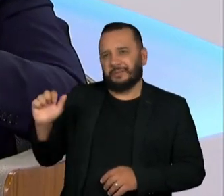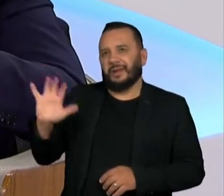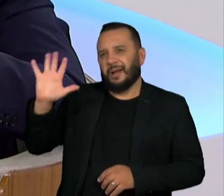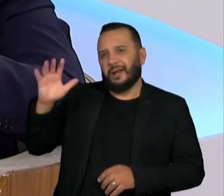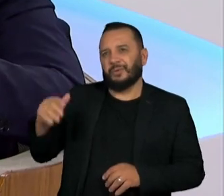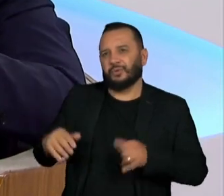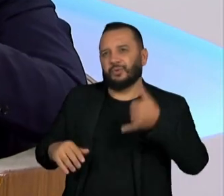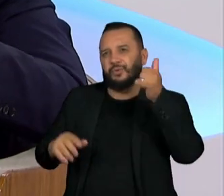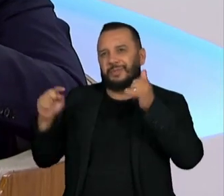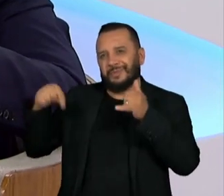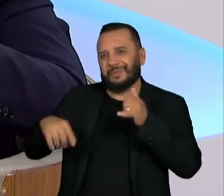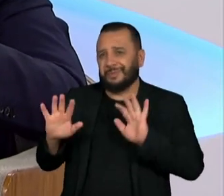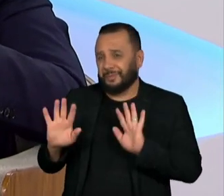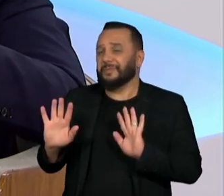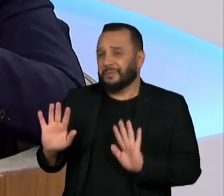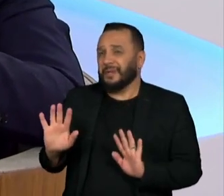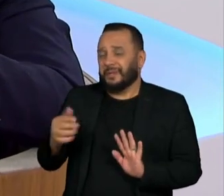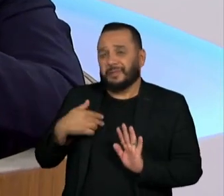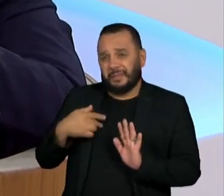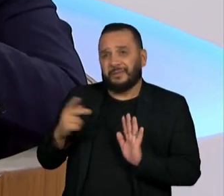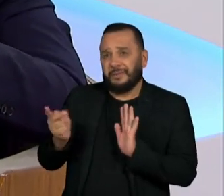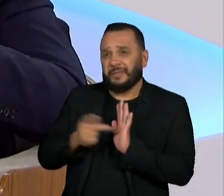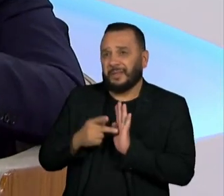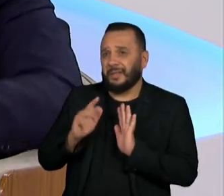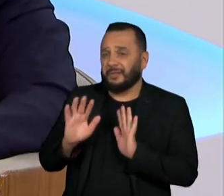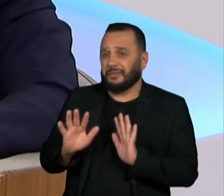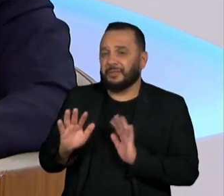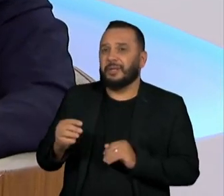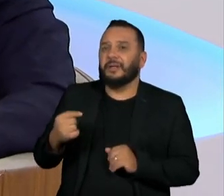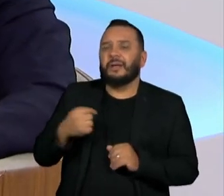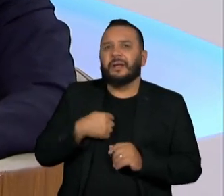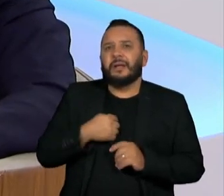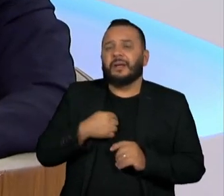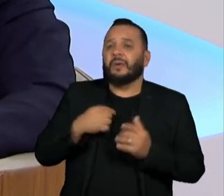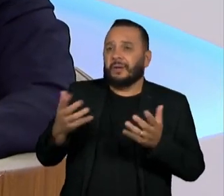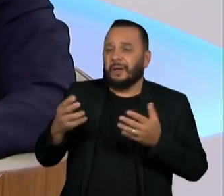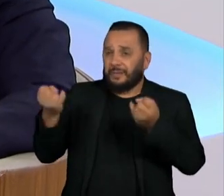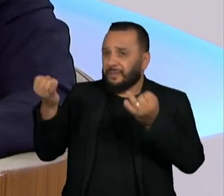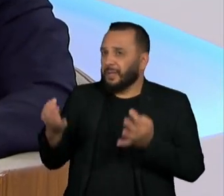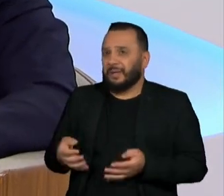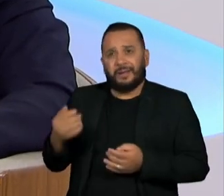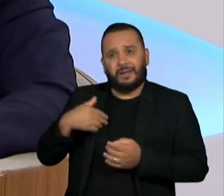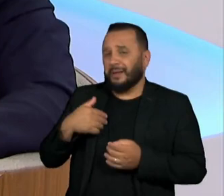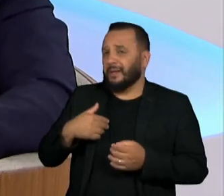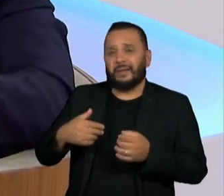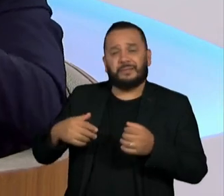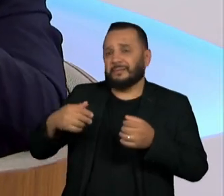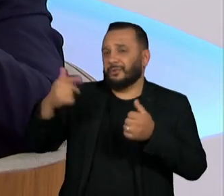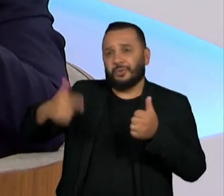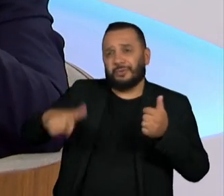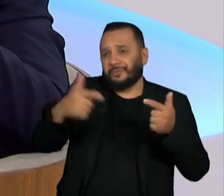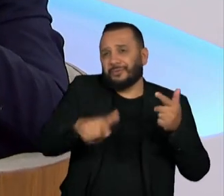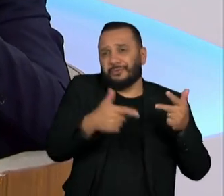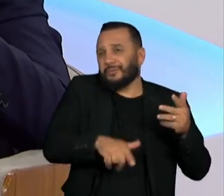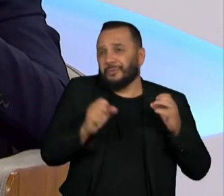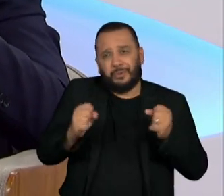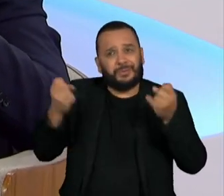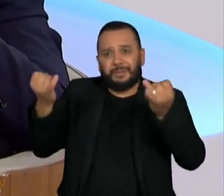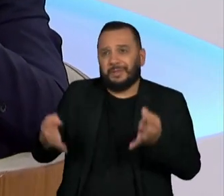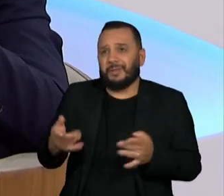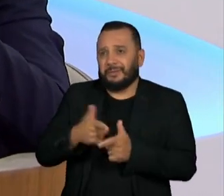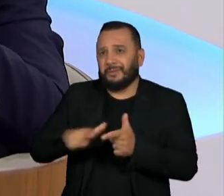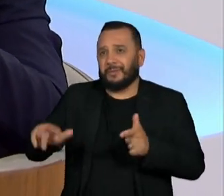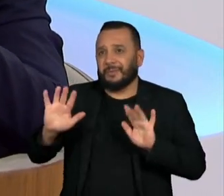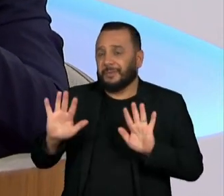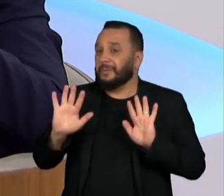e essa é uma questão legítima para a sociedade. Então, assim, eu estou disposto a explicar quantas vezes for necessário. Uma coisa que eu tenho dito muito